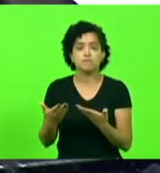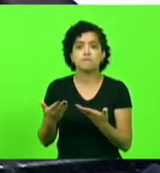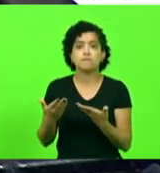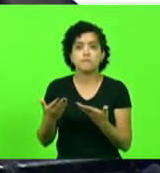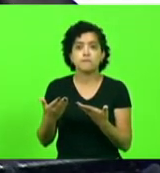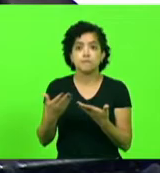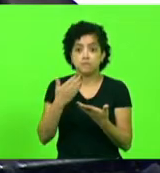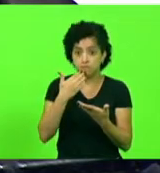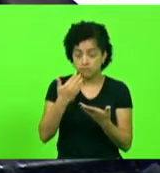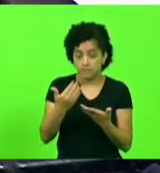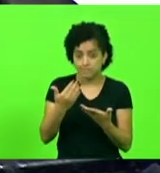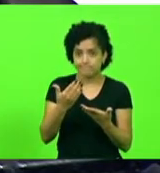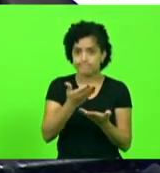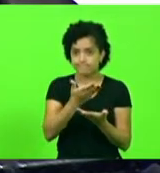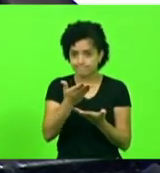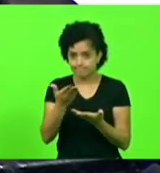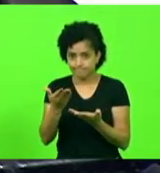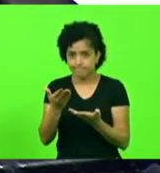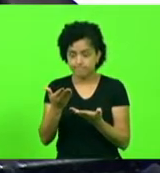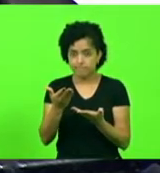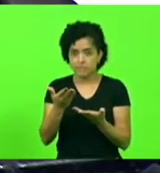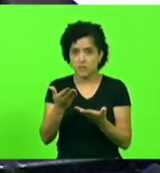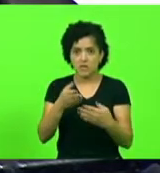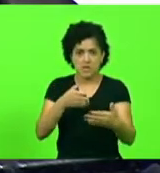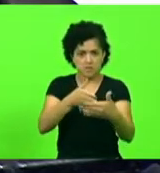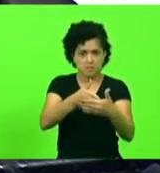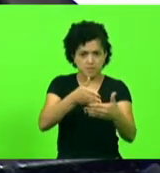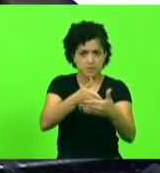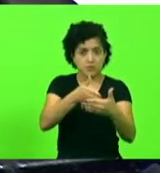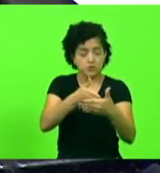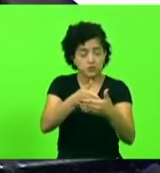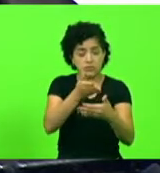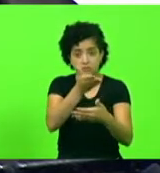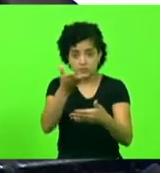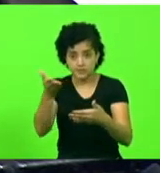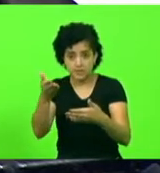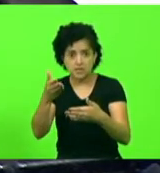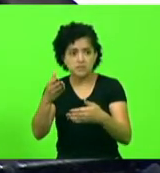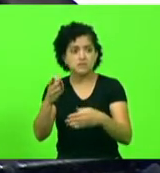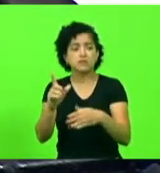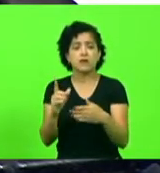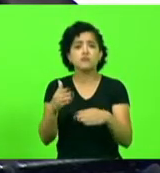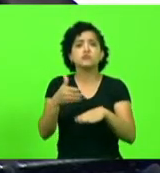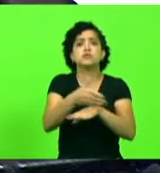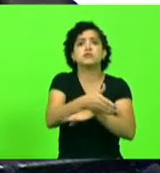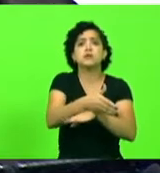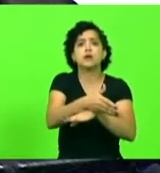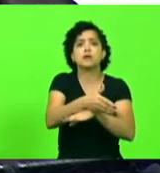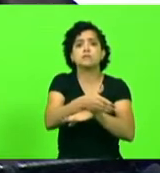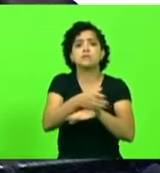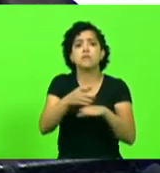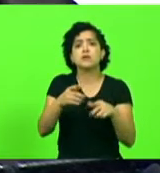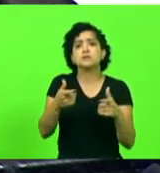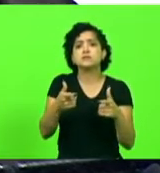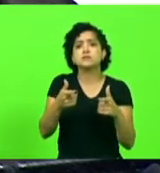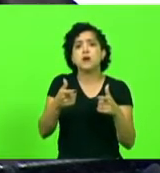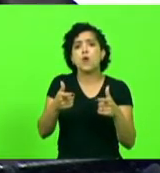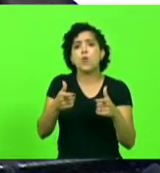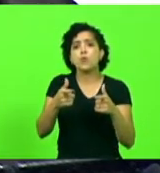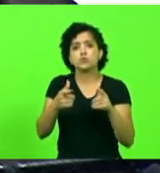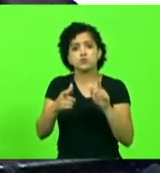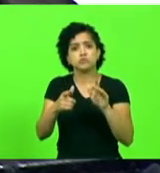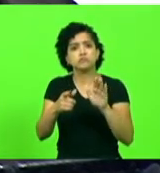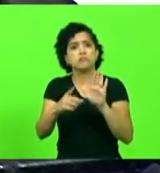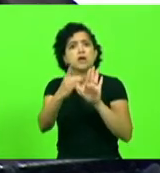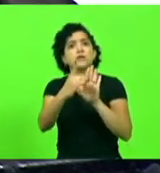peçam, quando alguém quiser barrar a sua entrada, pergunte onde está no decreto, onde está